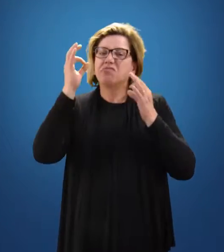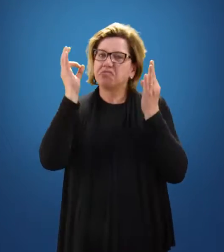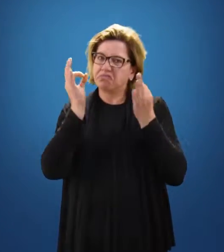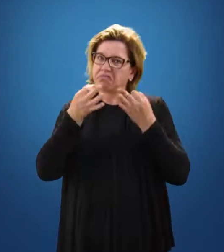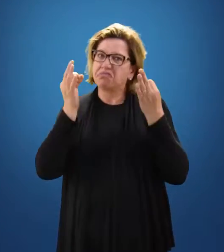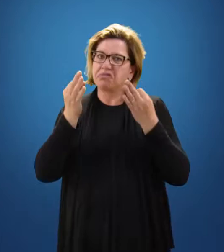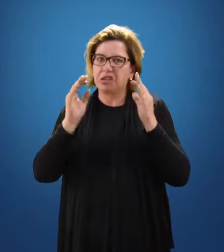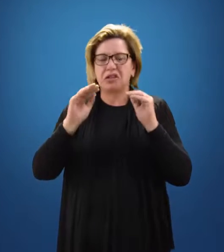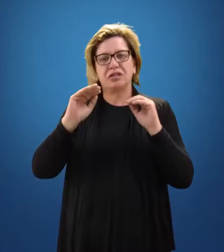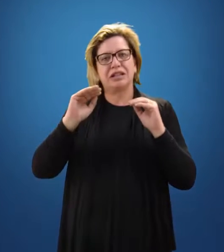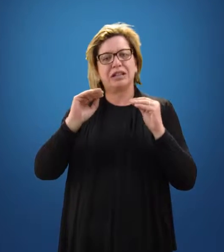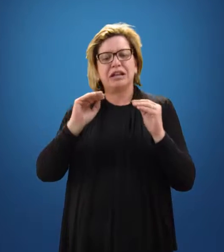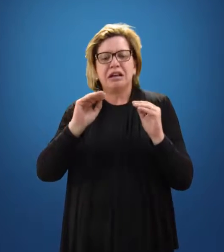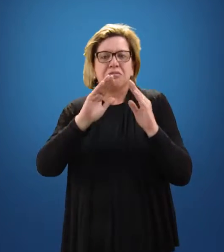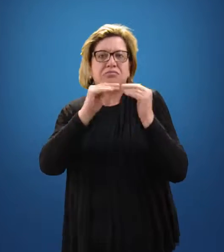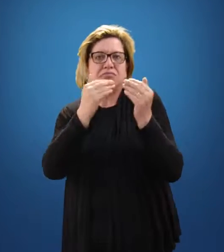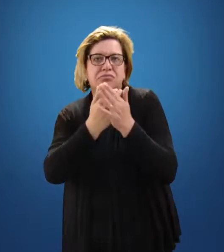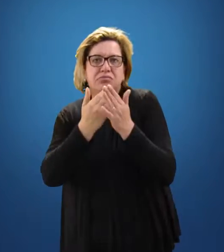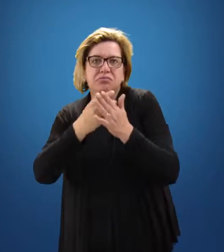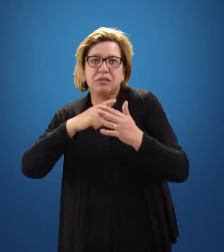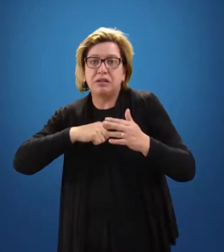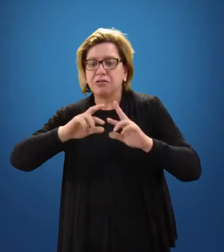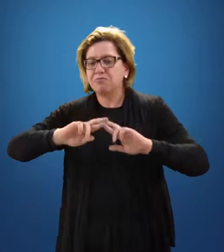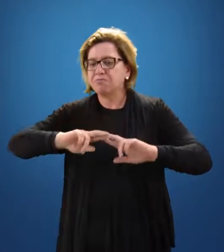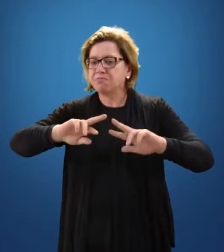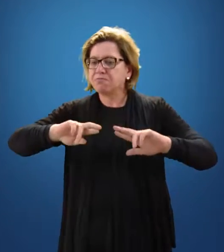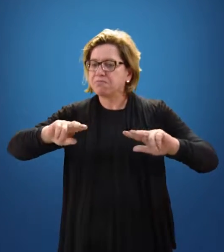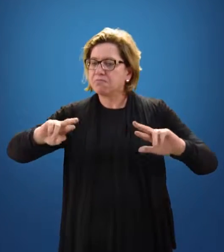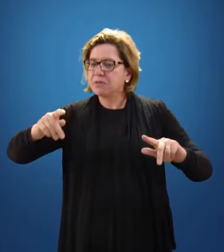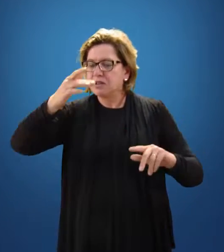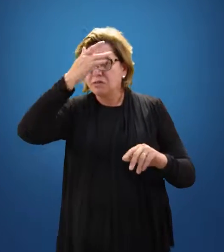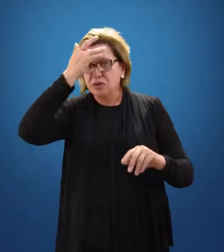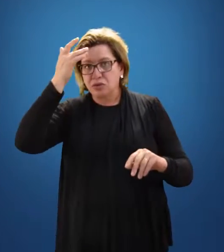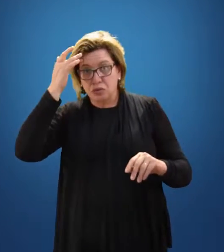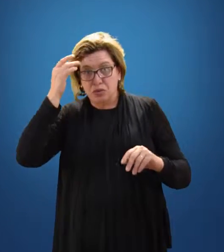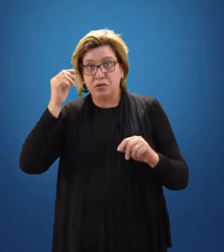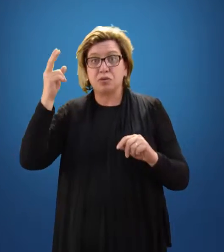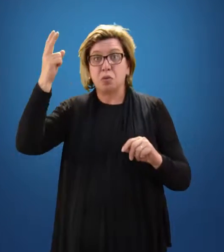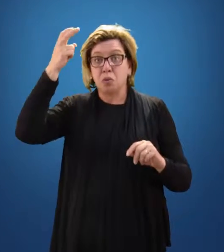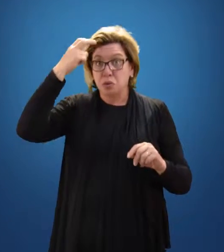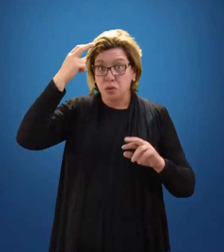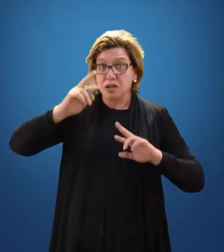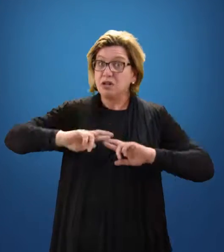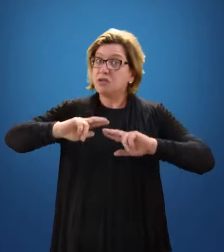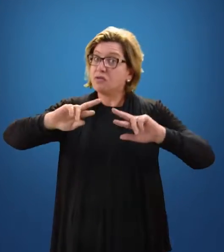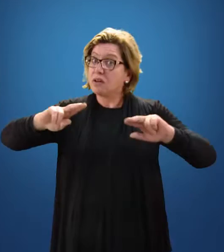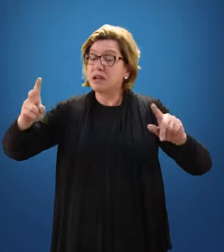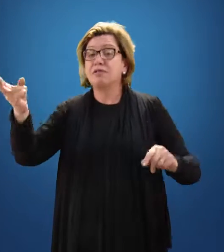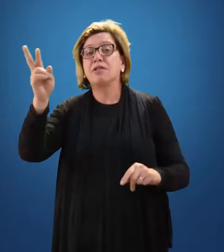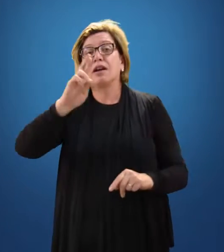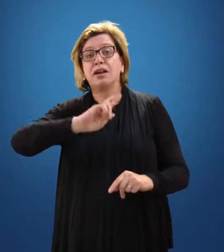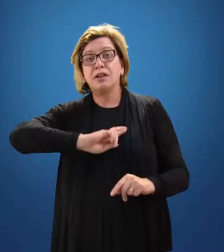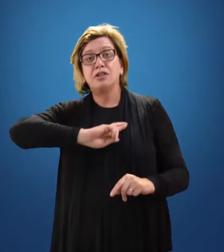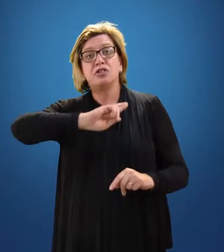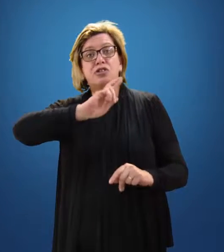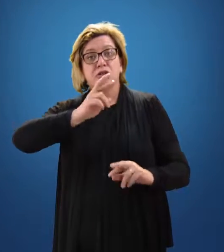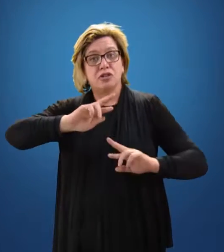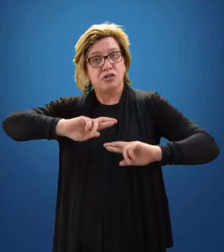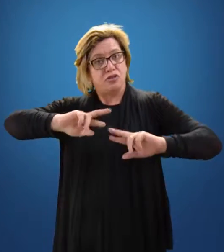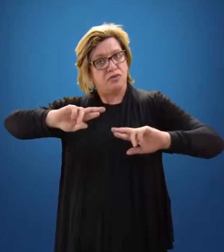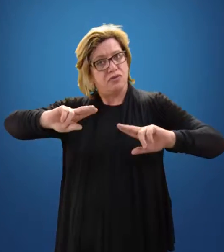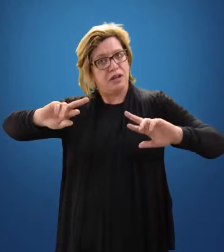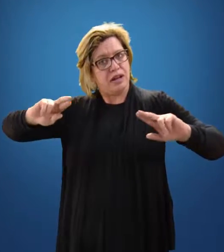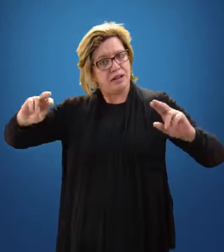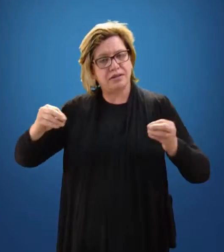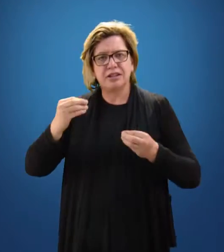multiplicidade de seres que vêm de culturas diversas, de religiões diversas, de estados físicos